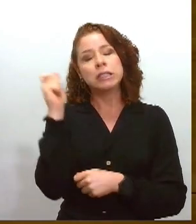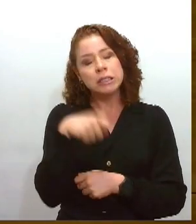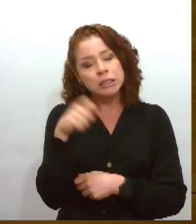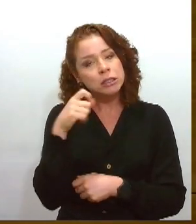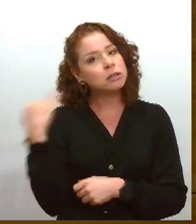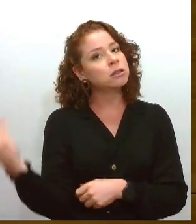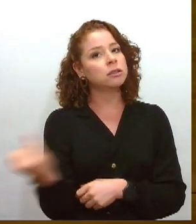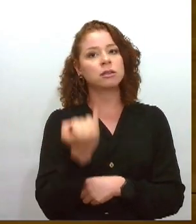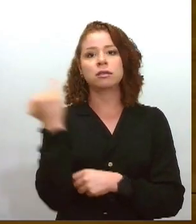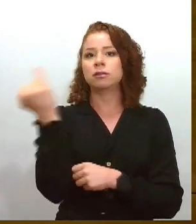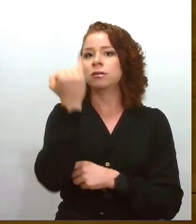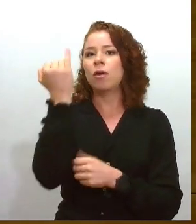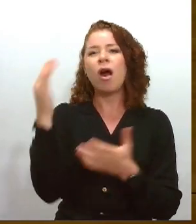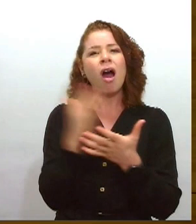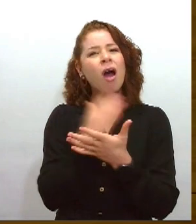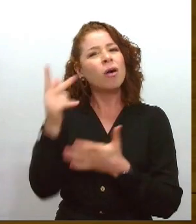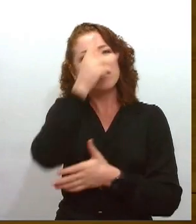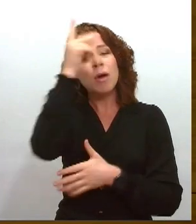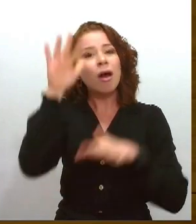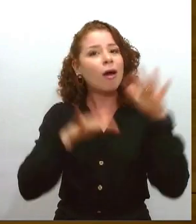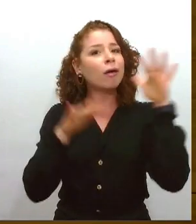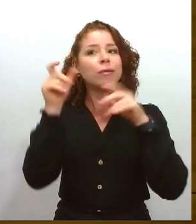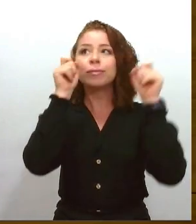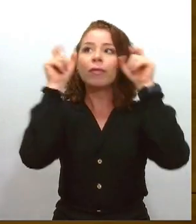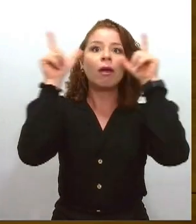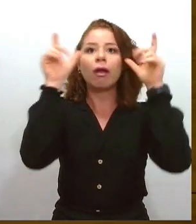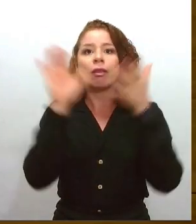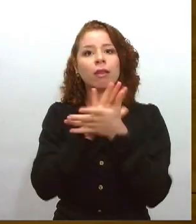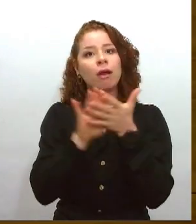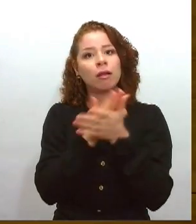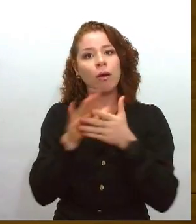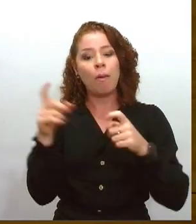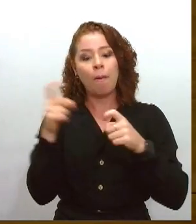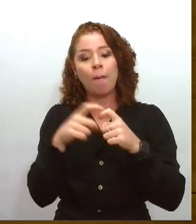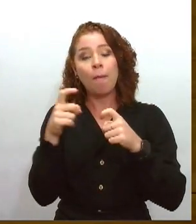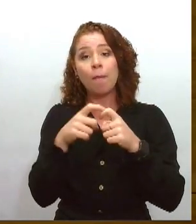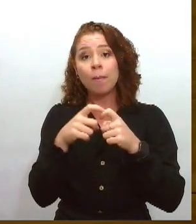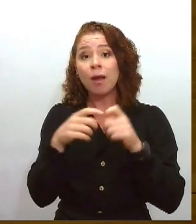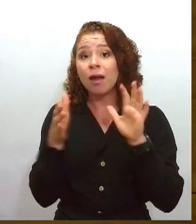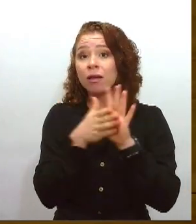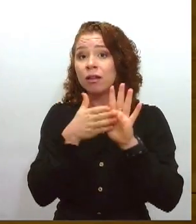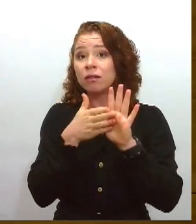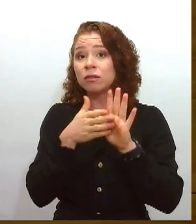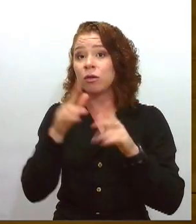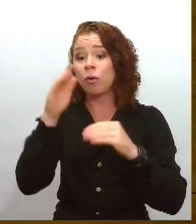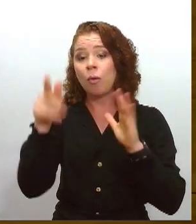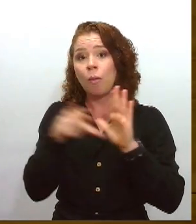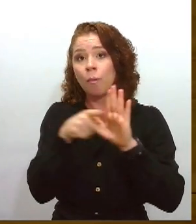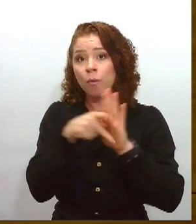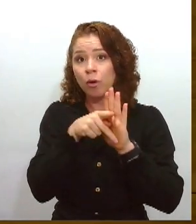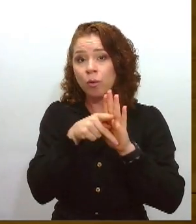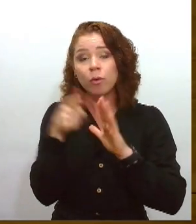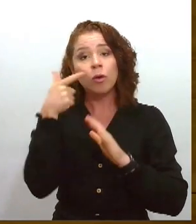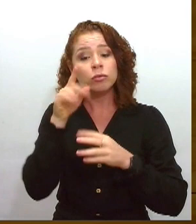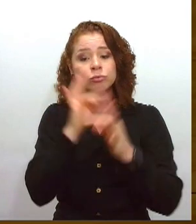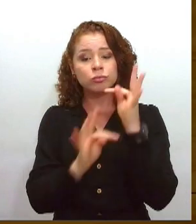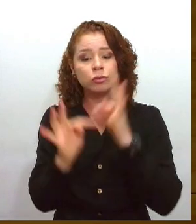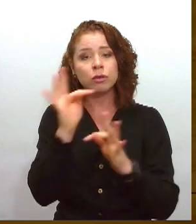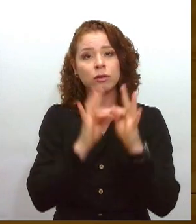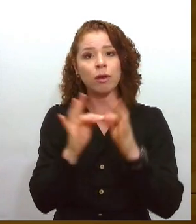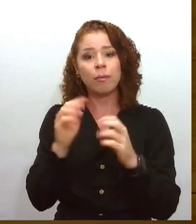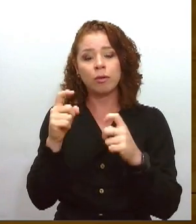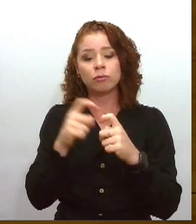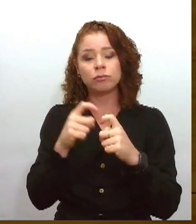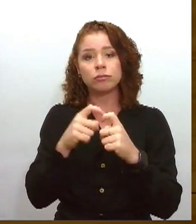pouca gente aborda. O médico apto para tratar disso é o oftalmologista. E o oftalmologista, entendendo que tem